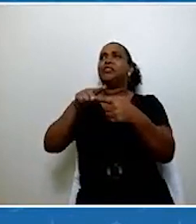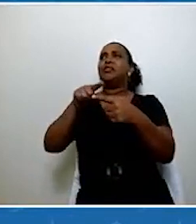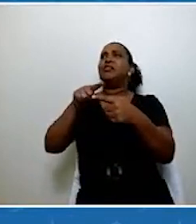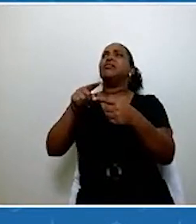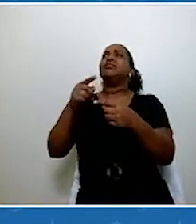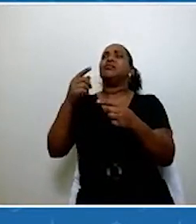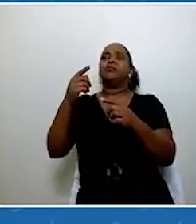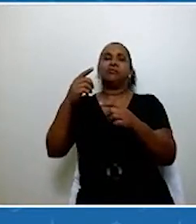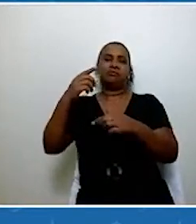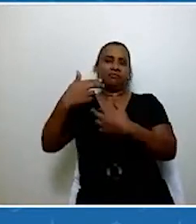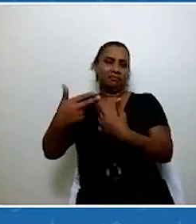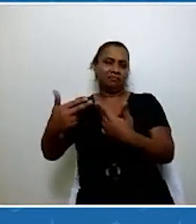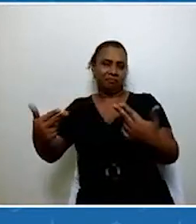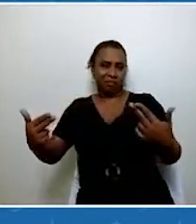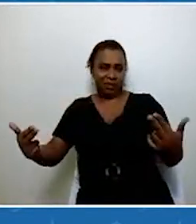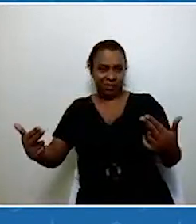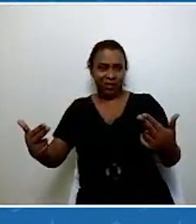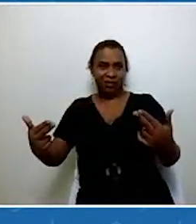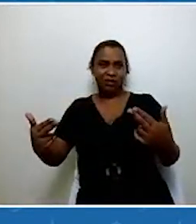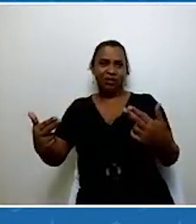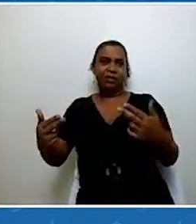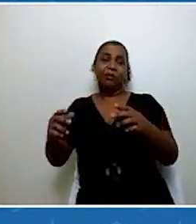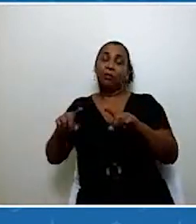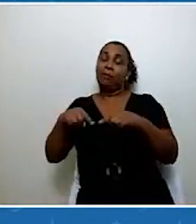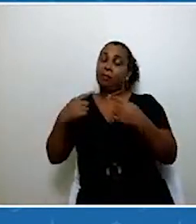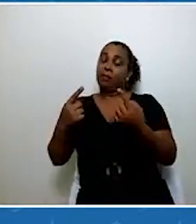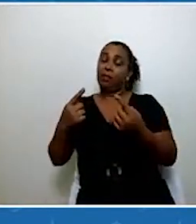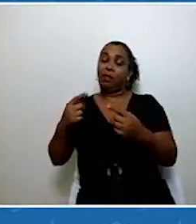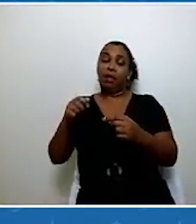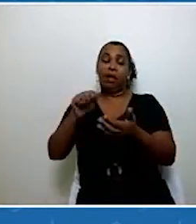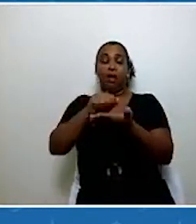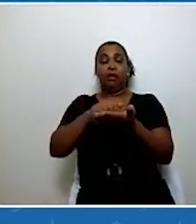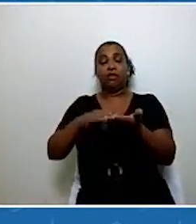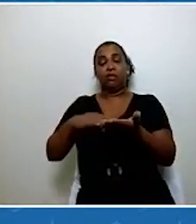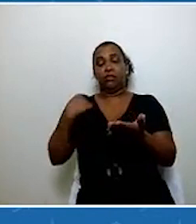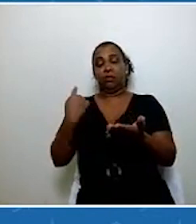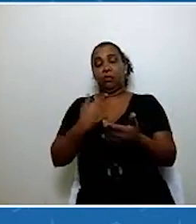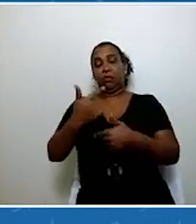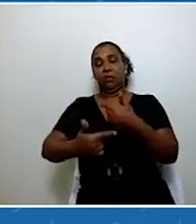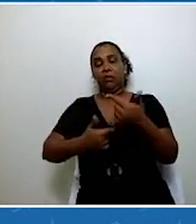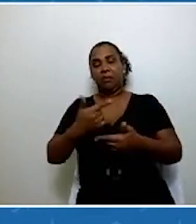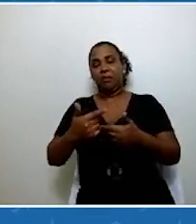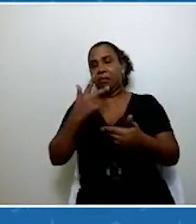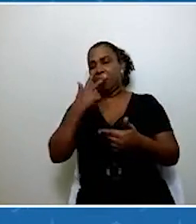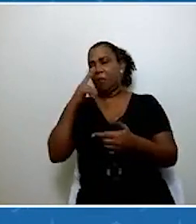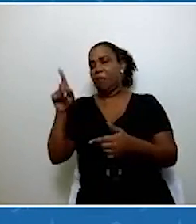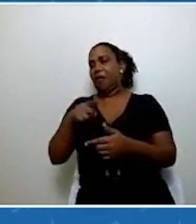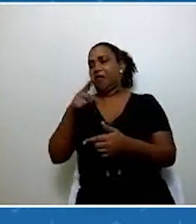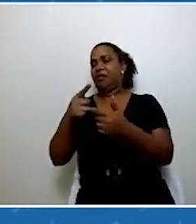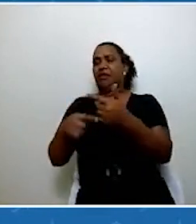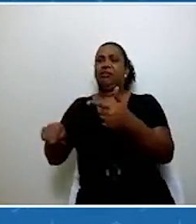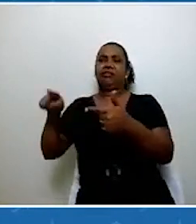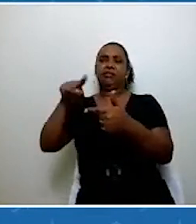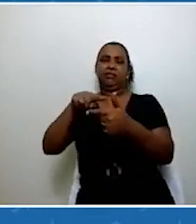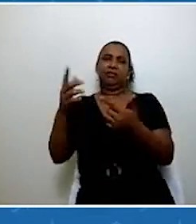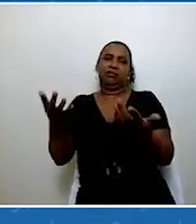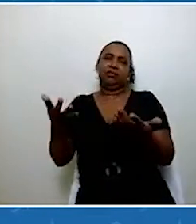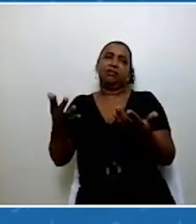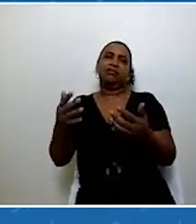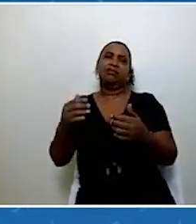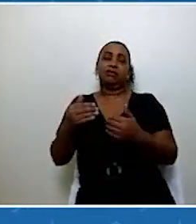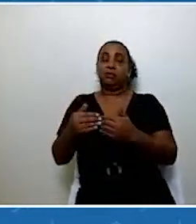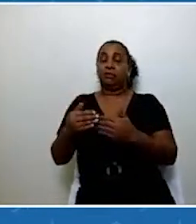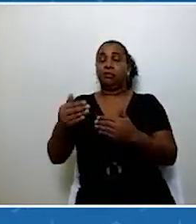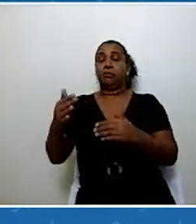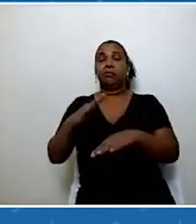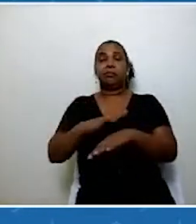recicláveis, mas na nossa atividade a gente acaba inviabilizando essa reciclabilidade. Então, a partir do momento que todo mundo